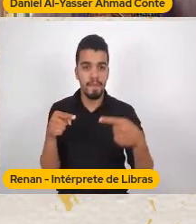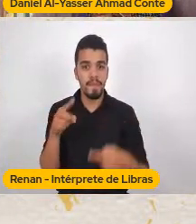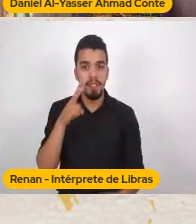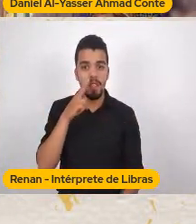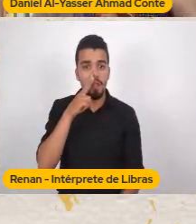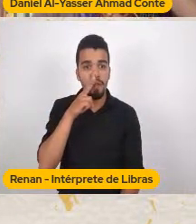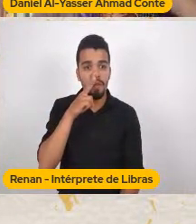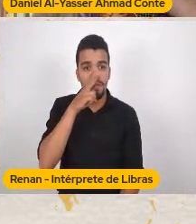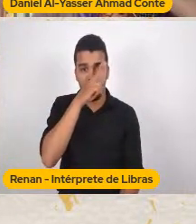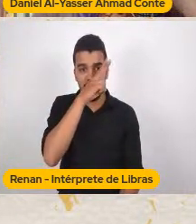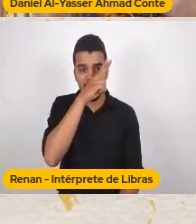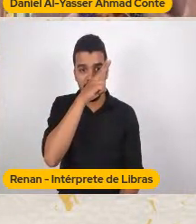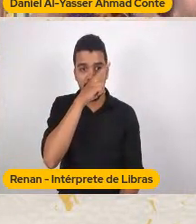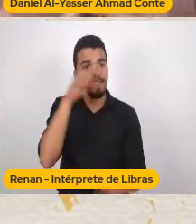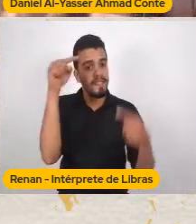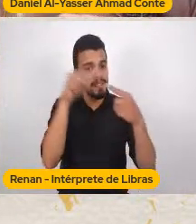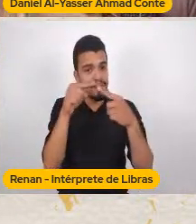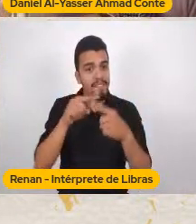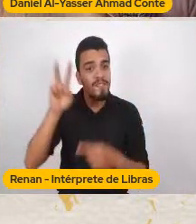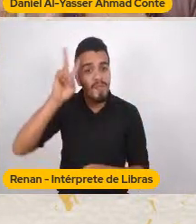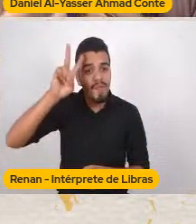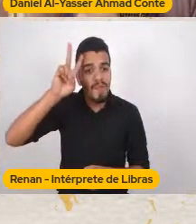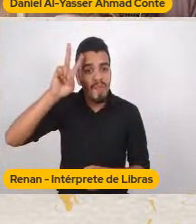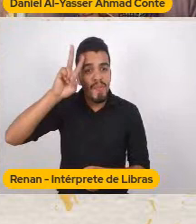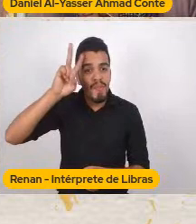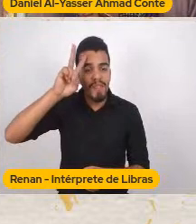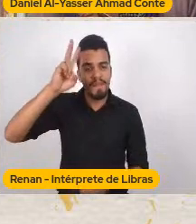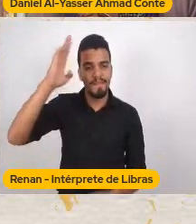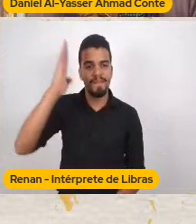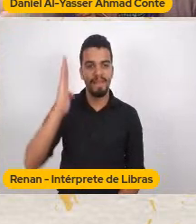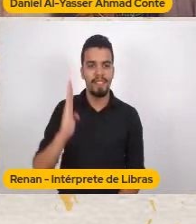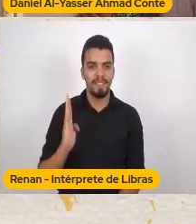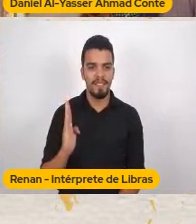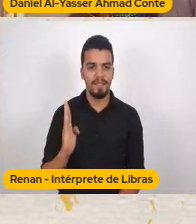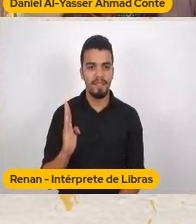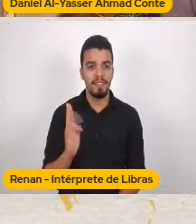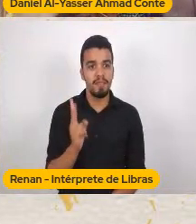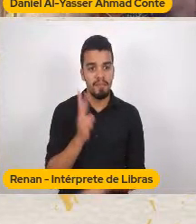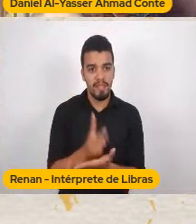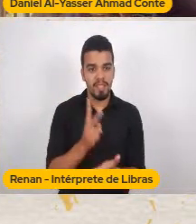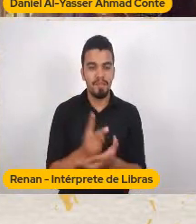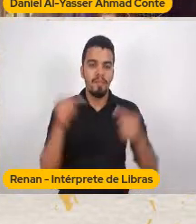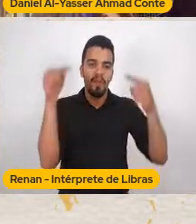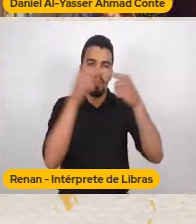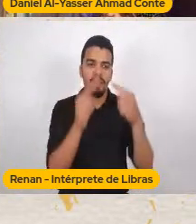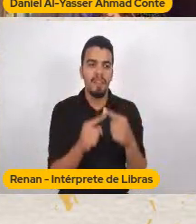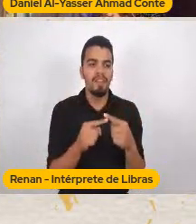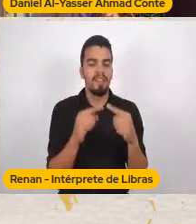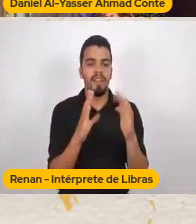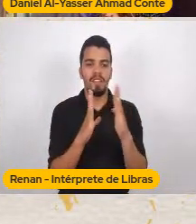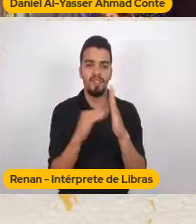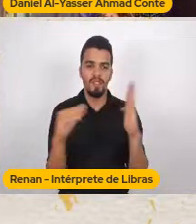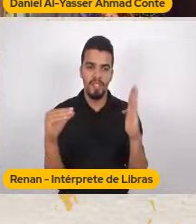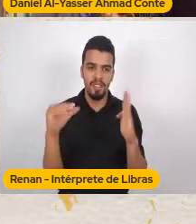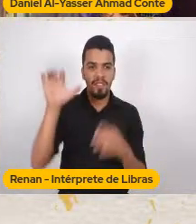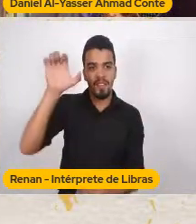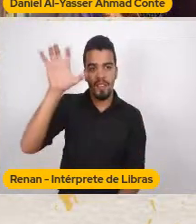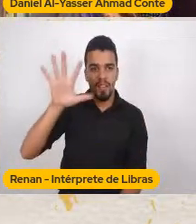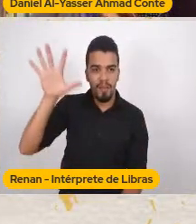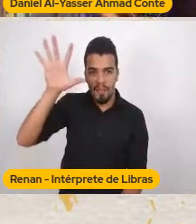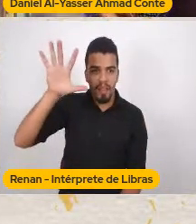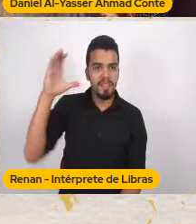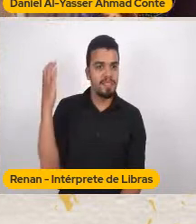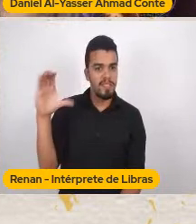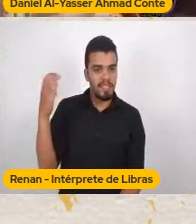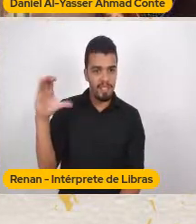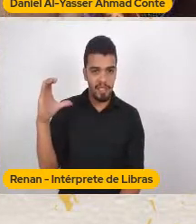A história do Brasil Embora estando Vinculadas A uma estética europeia Científica Do naturalismo Ela